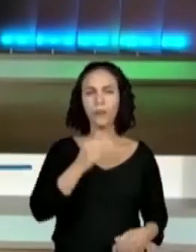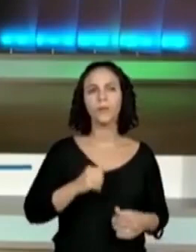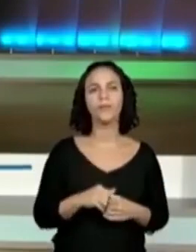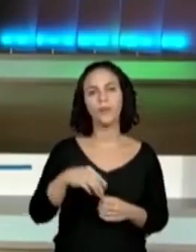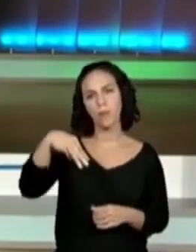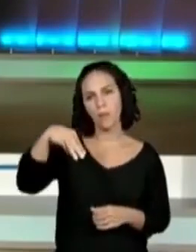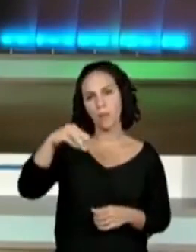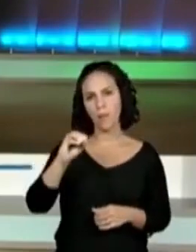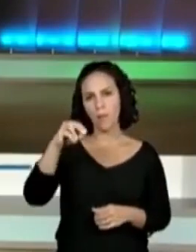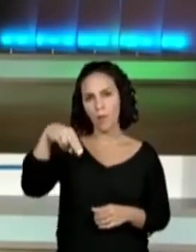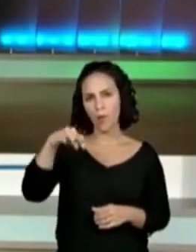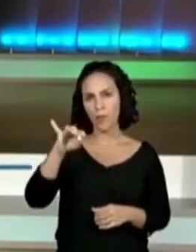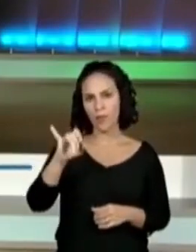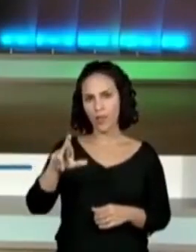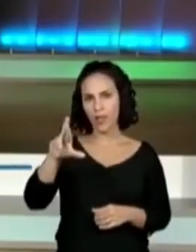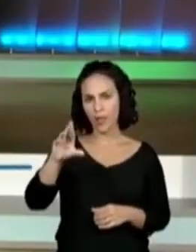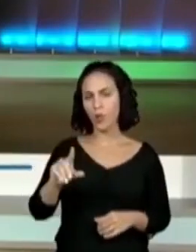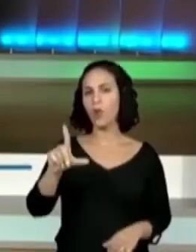seguintes palavras.